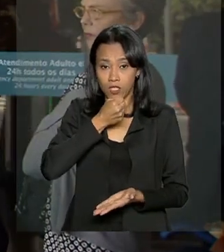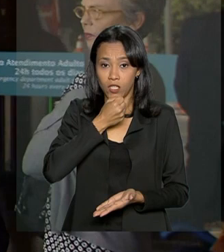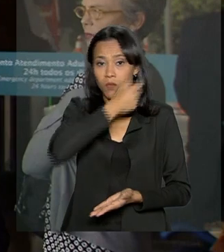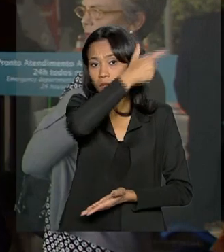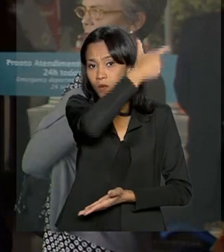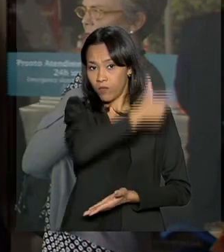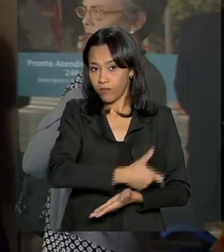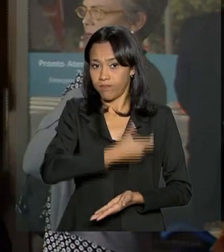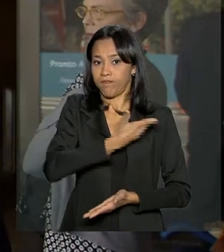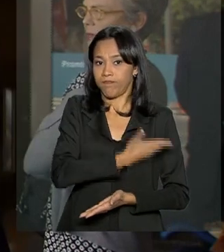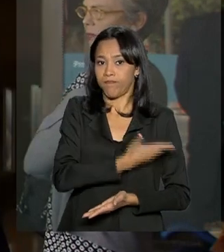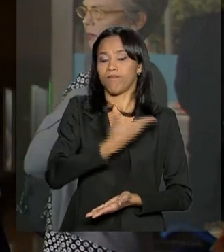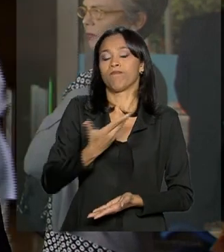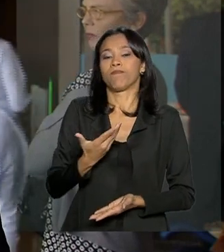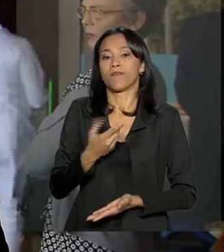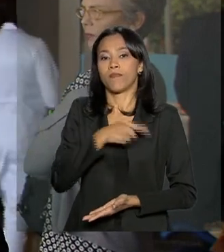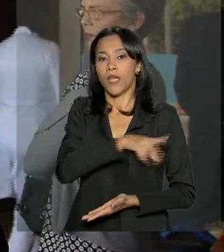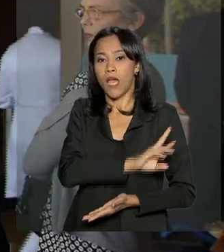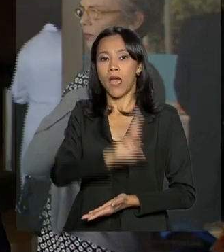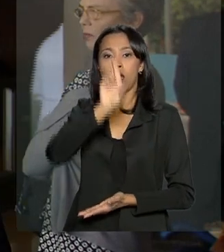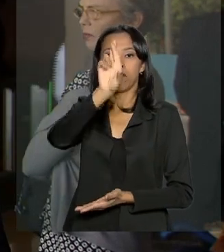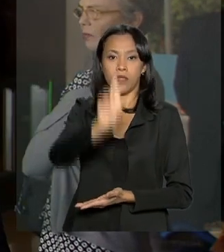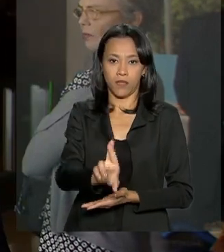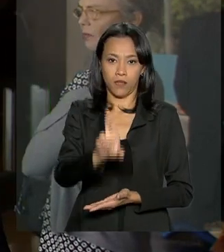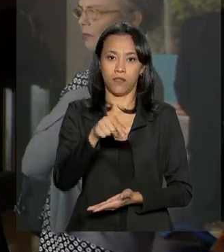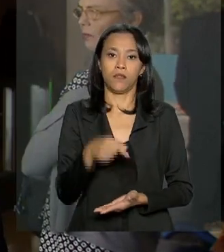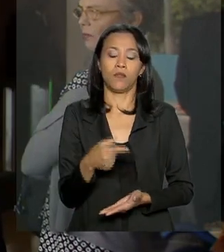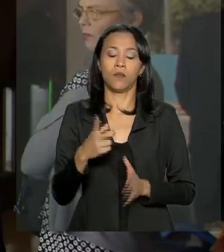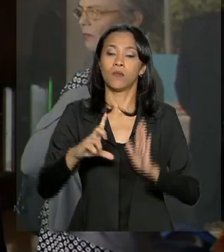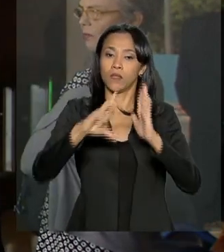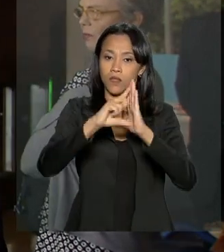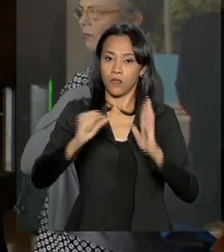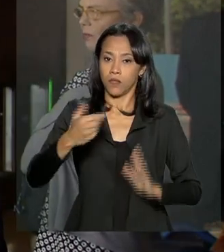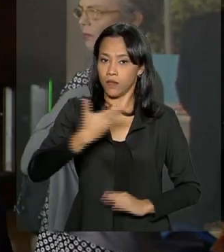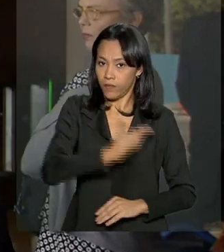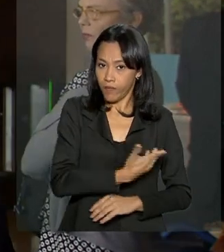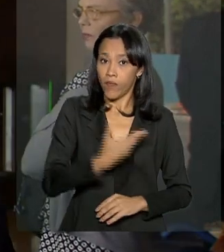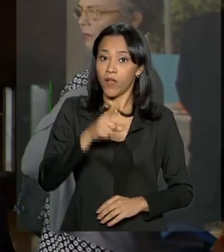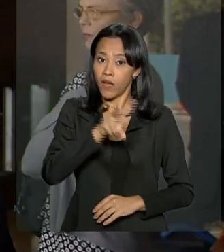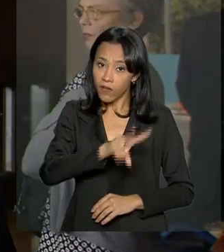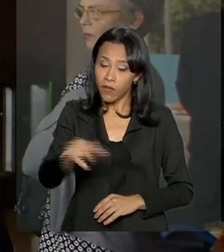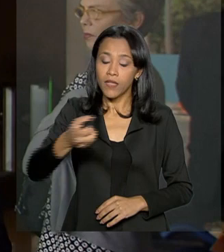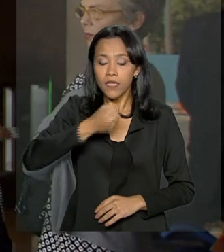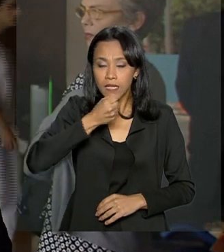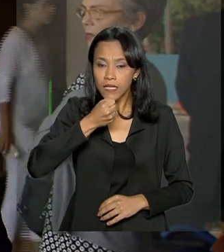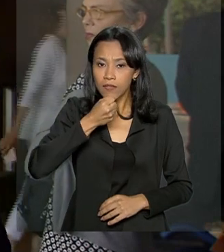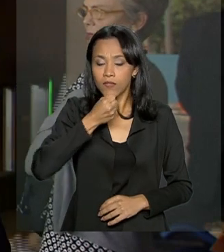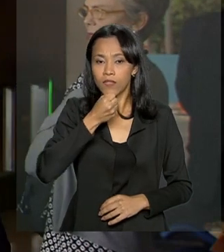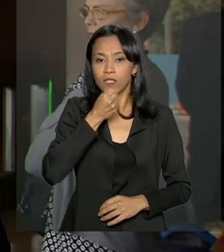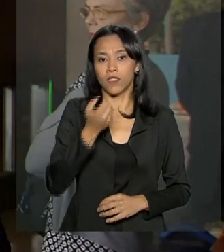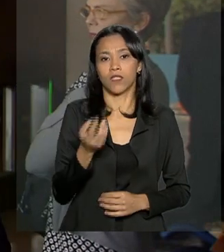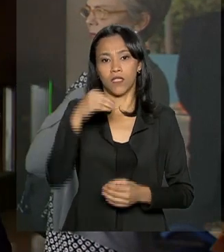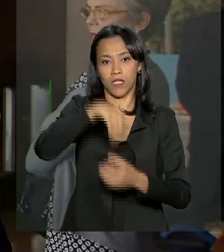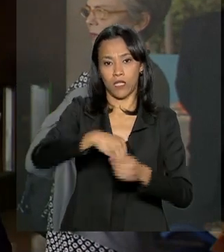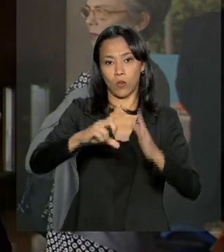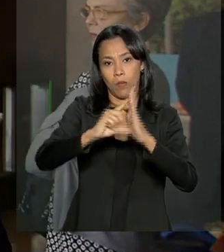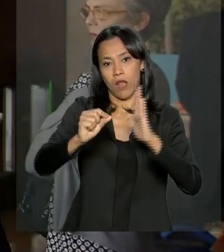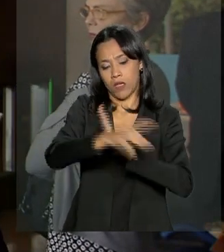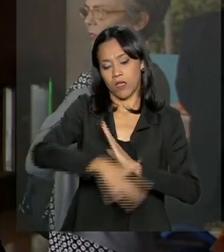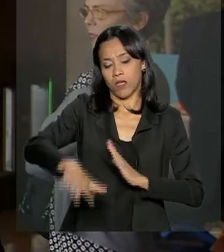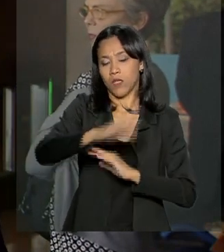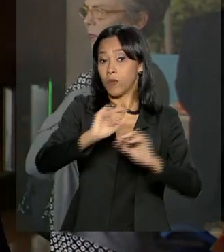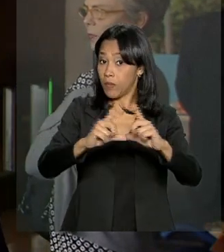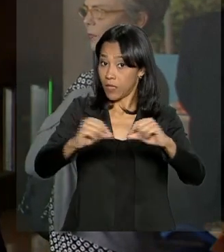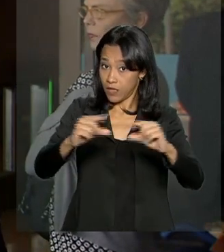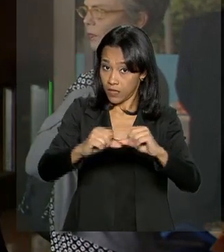pelo porta-voz da presidência da República, Otávio Rego Barros, que concede essa entrevista no Palácio do Planalto, em